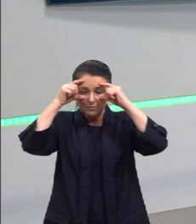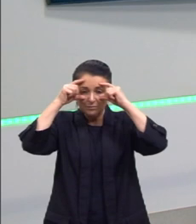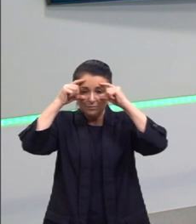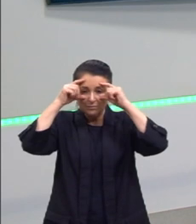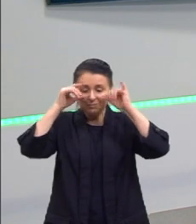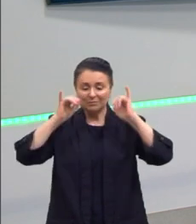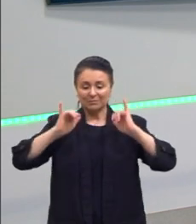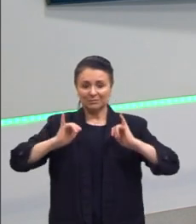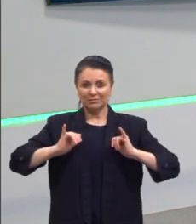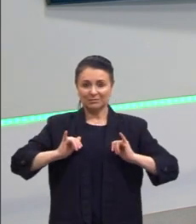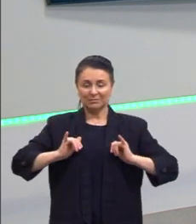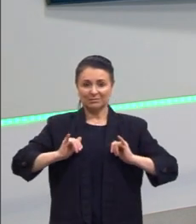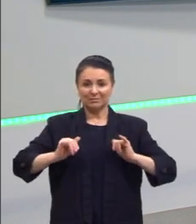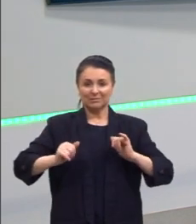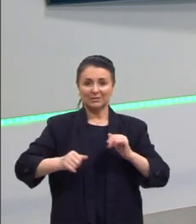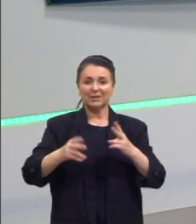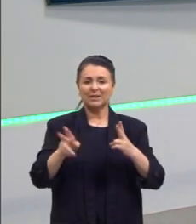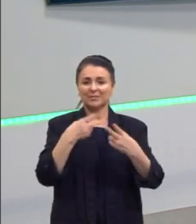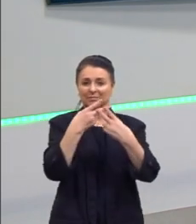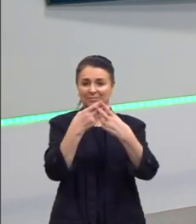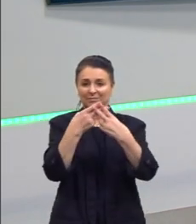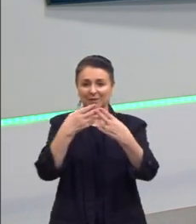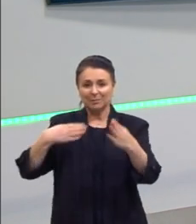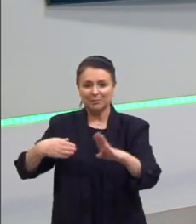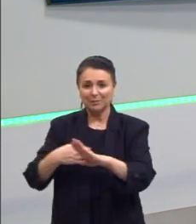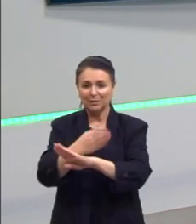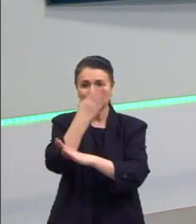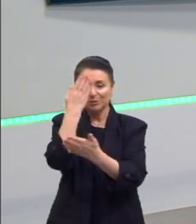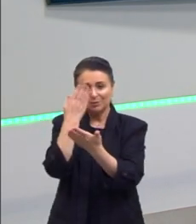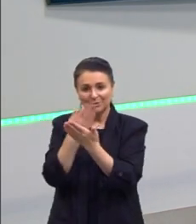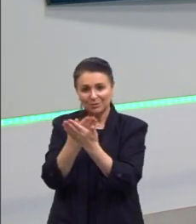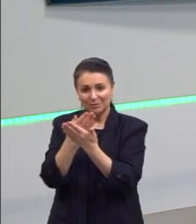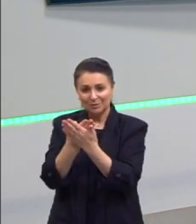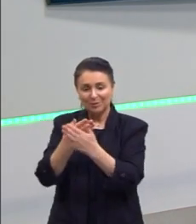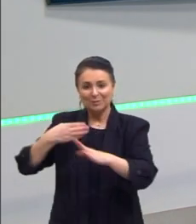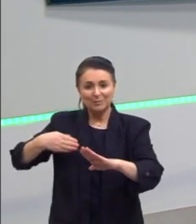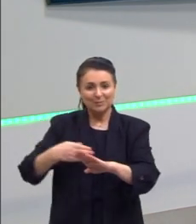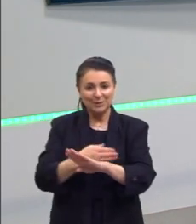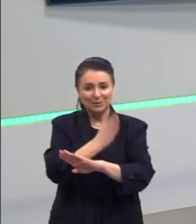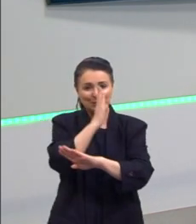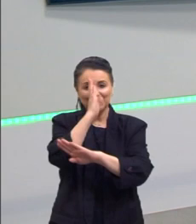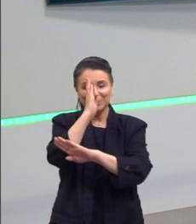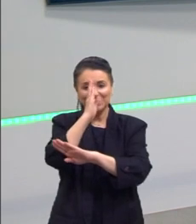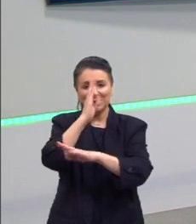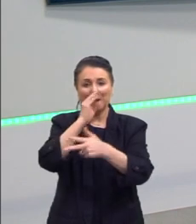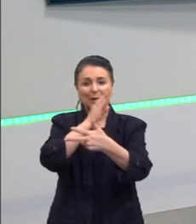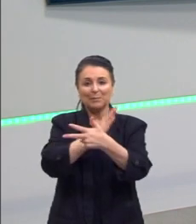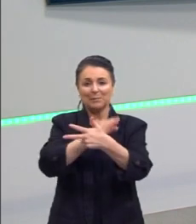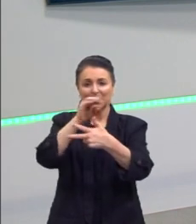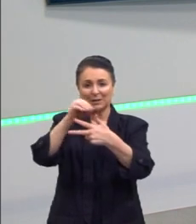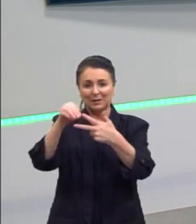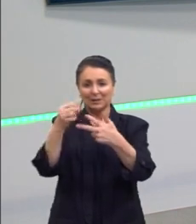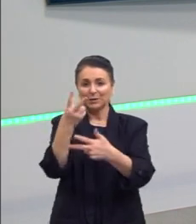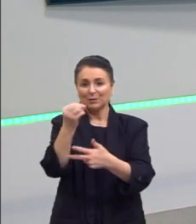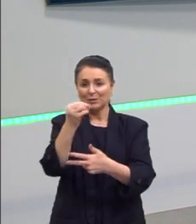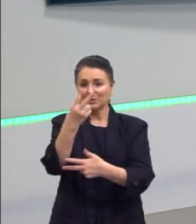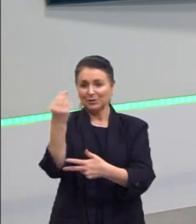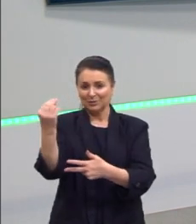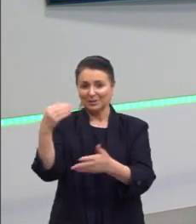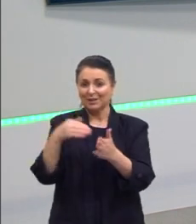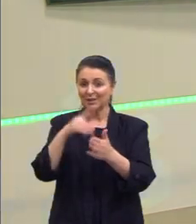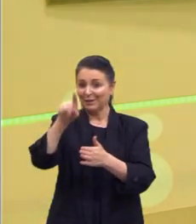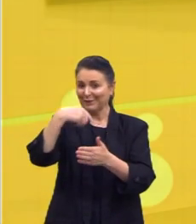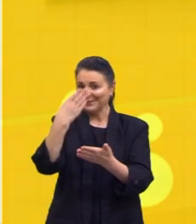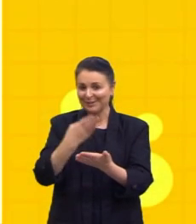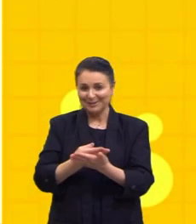e a sua hashtag Partiu Estudar, Partiu Estudar, Partiu Passar para a Enem 2022. Até a próxima!